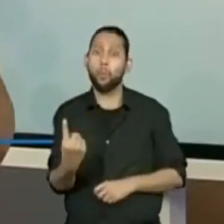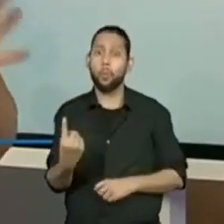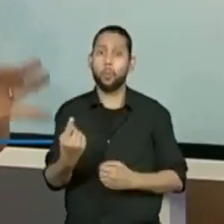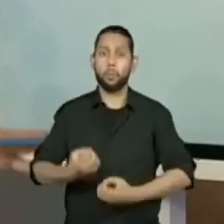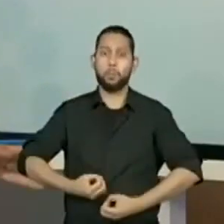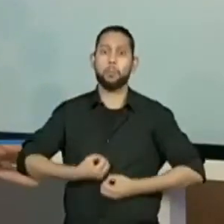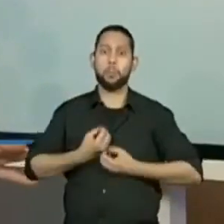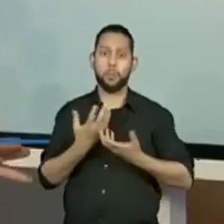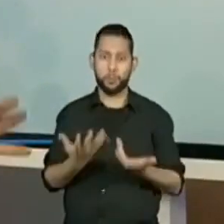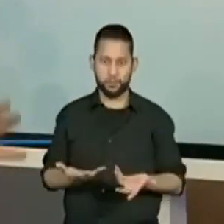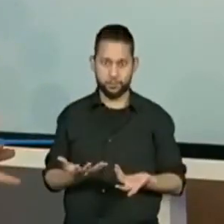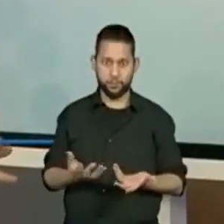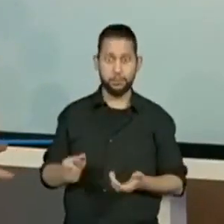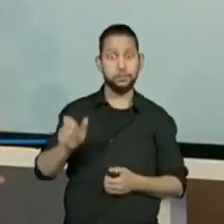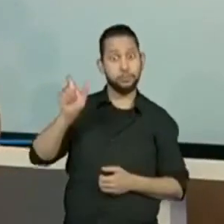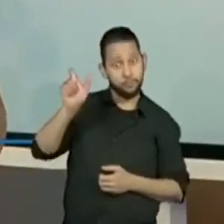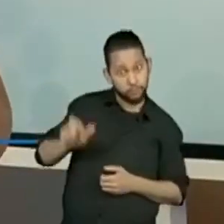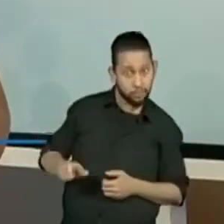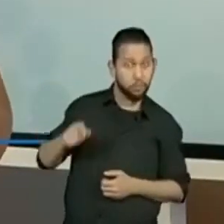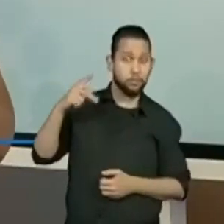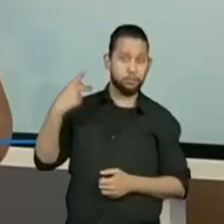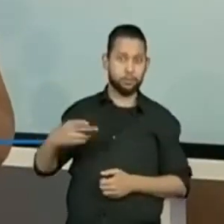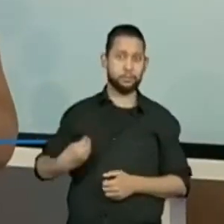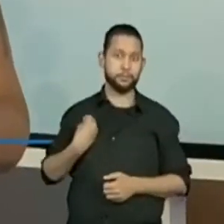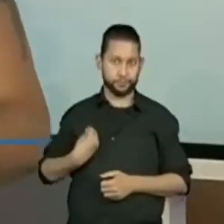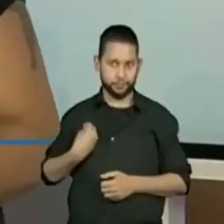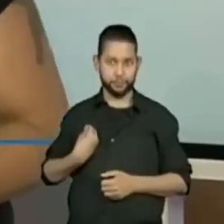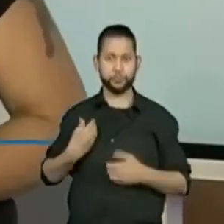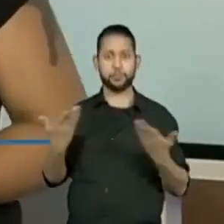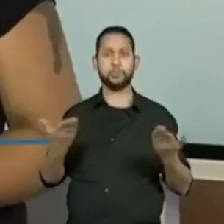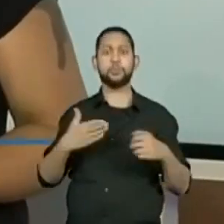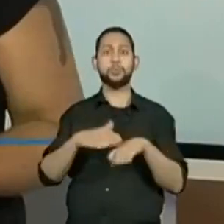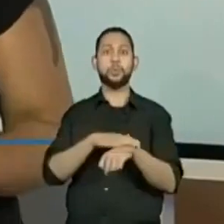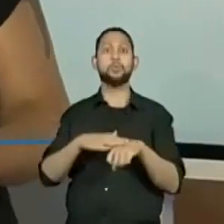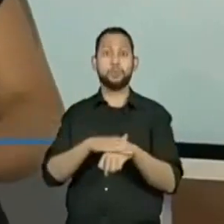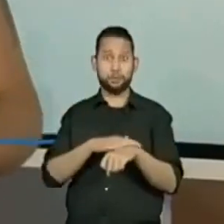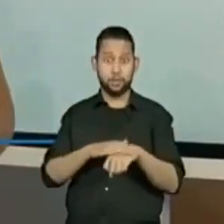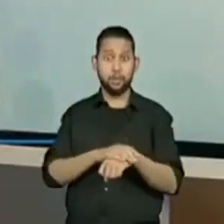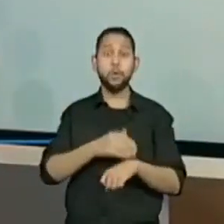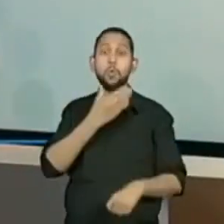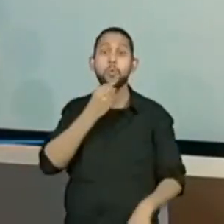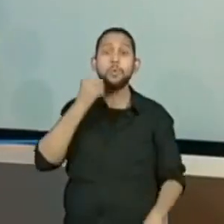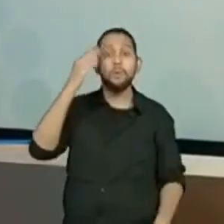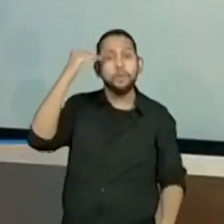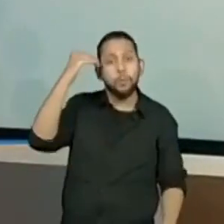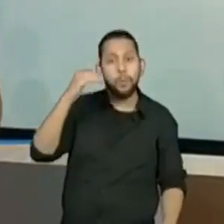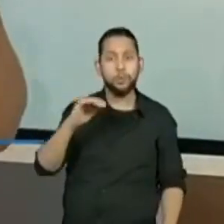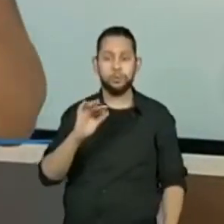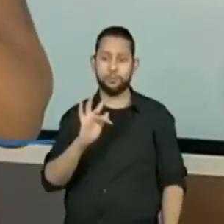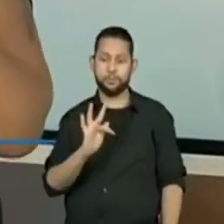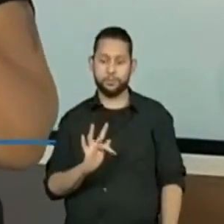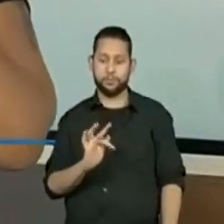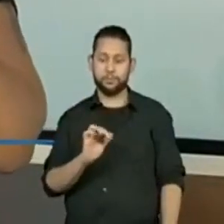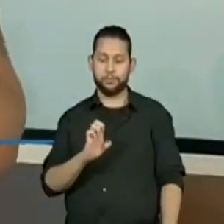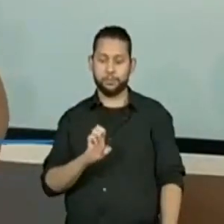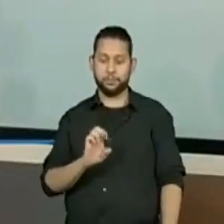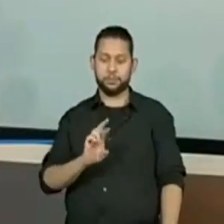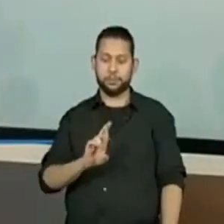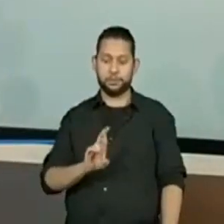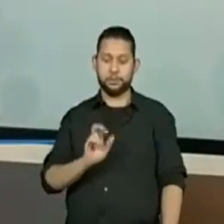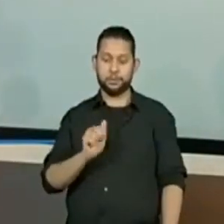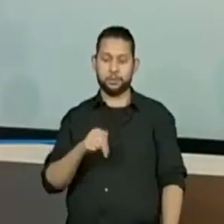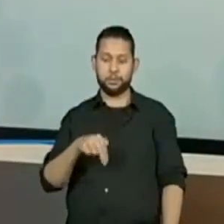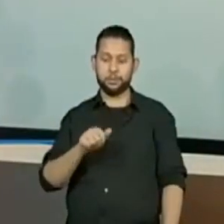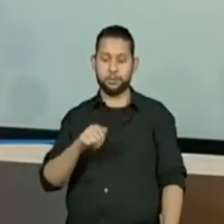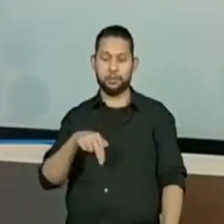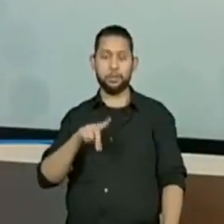poemas e à sua vida. Então, hoje nós vamos falar um pouquinho sobre Fernando Pessoa. E vai preparando o que